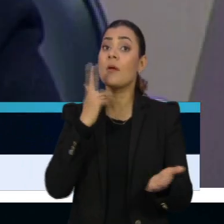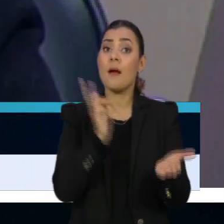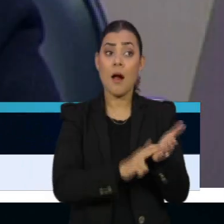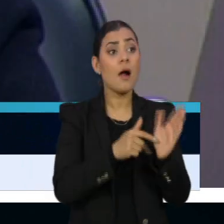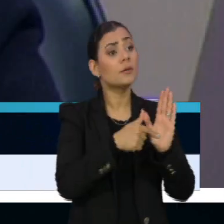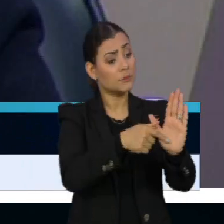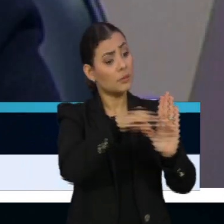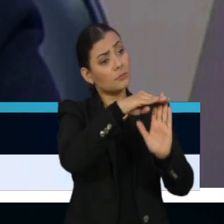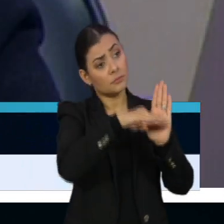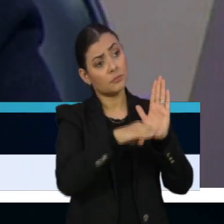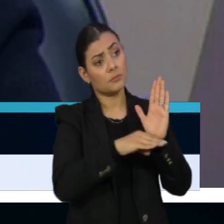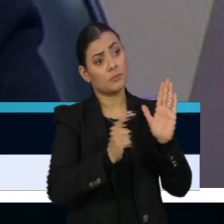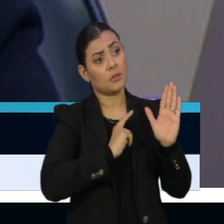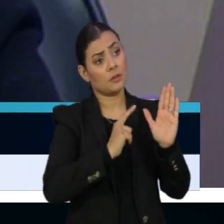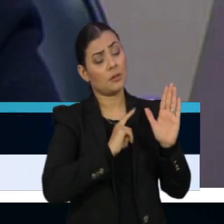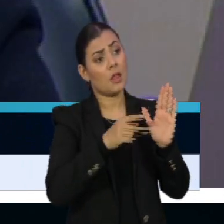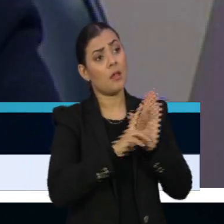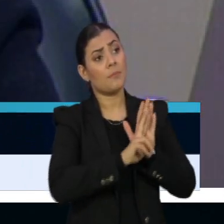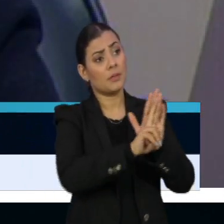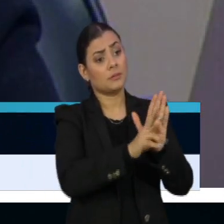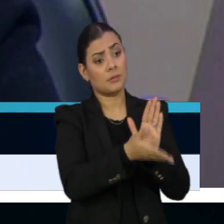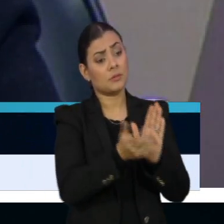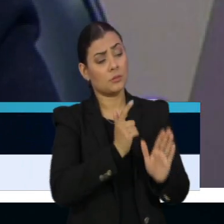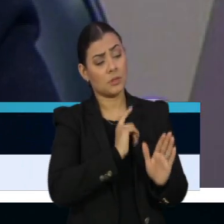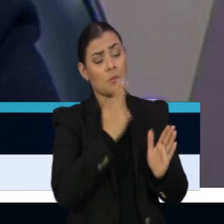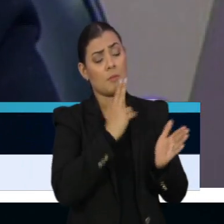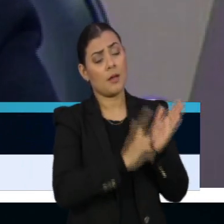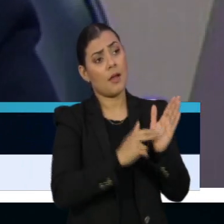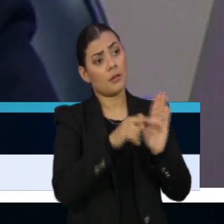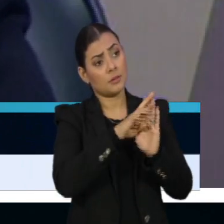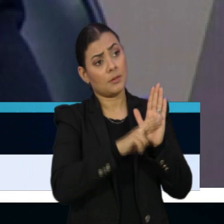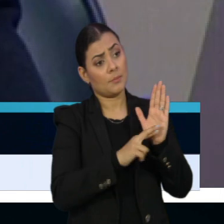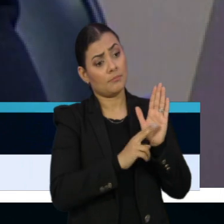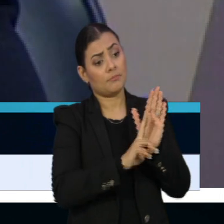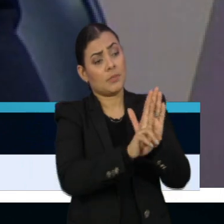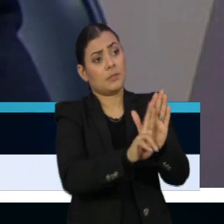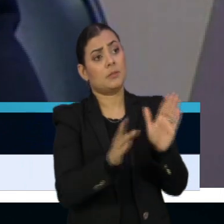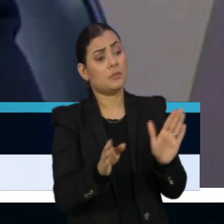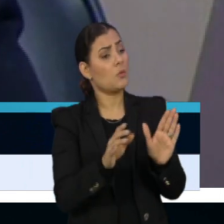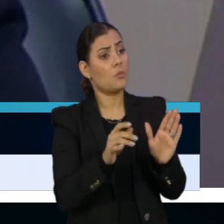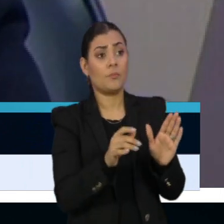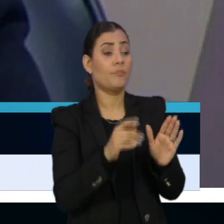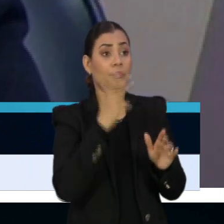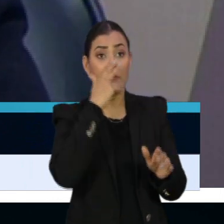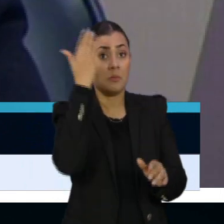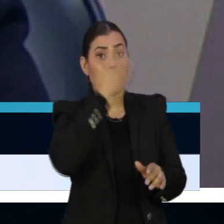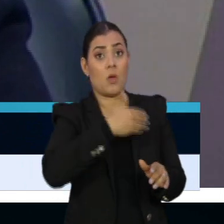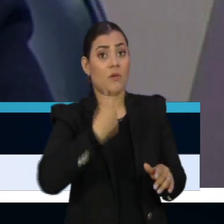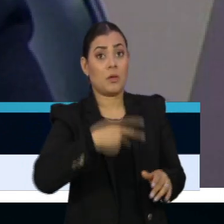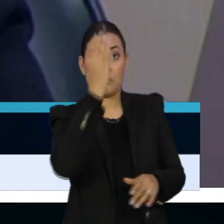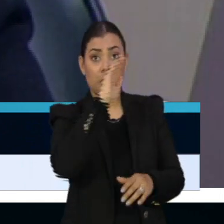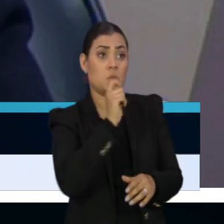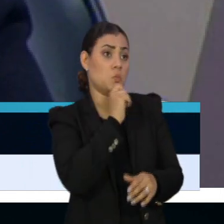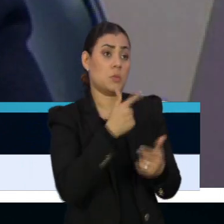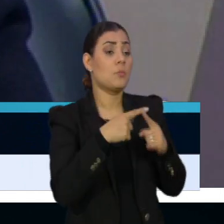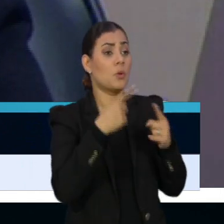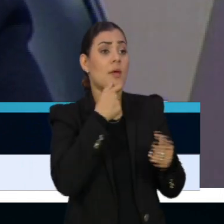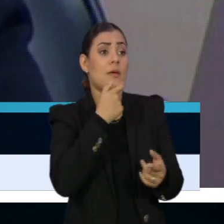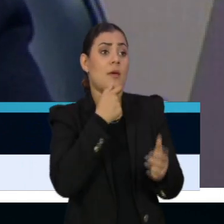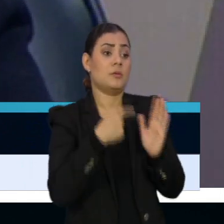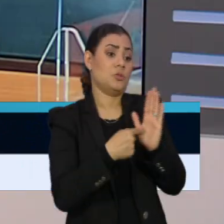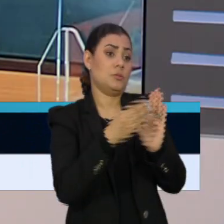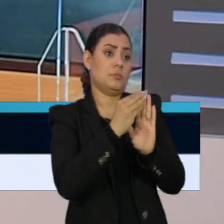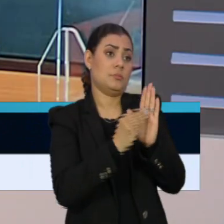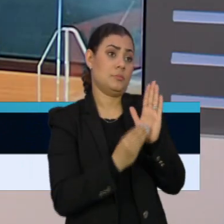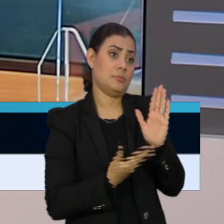de representação que não tem valor legal nenhum aqui no Brasil, mesmo porque ela está em inglês.